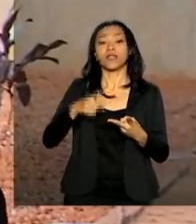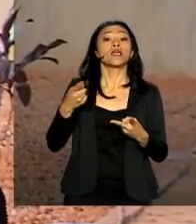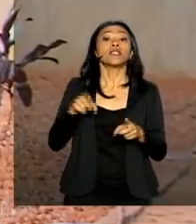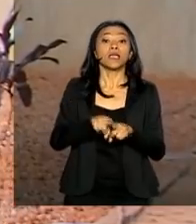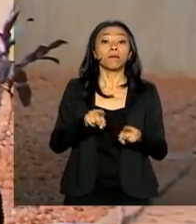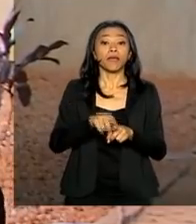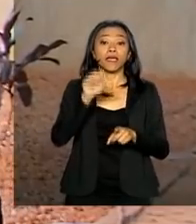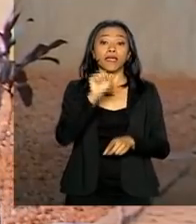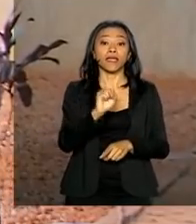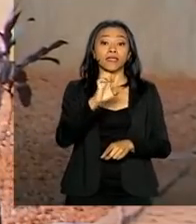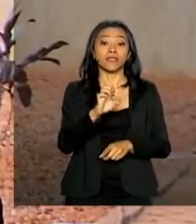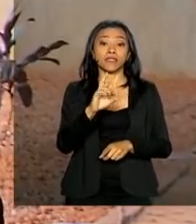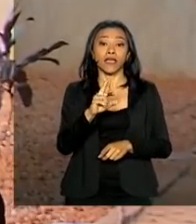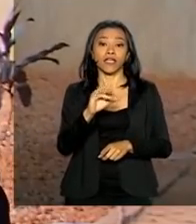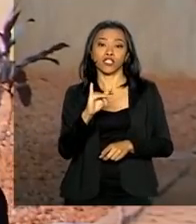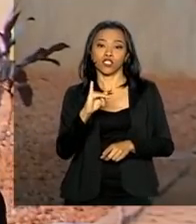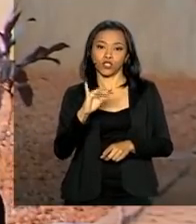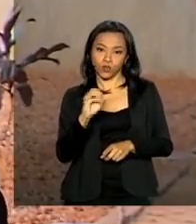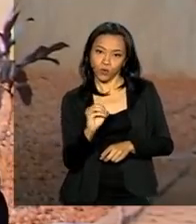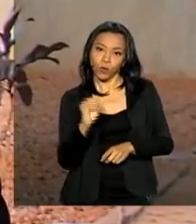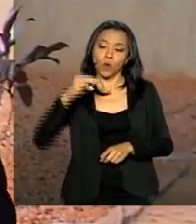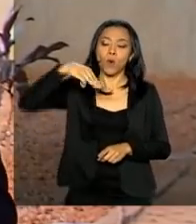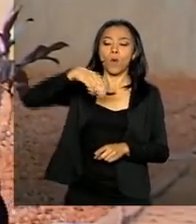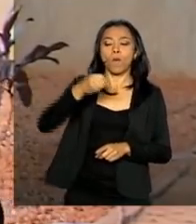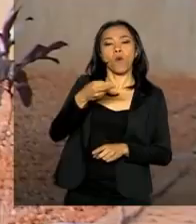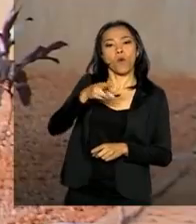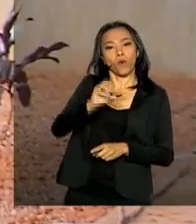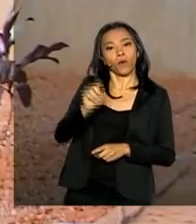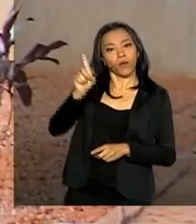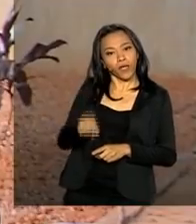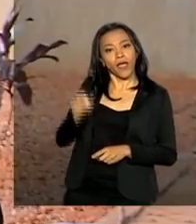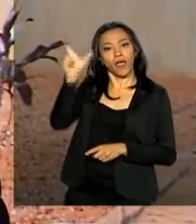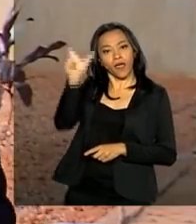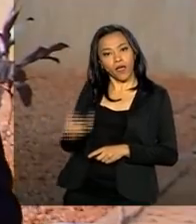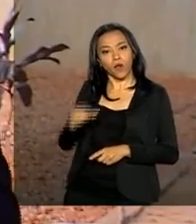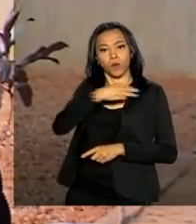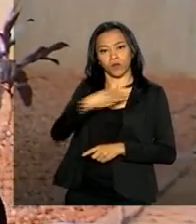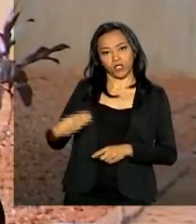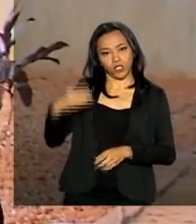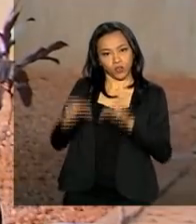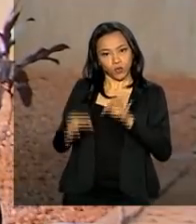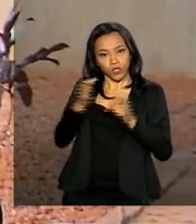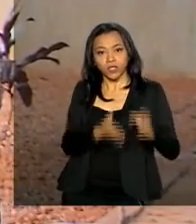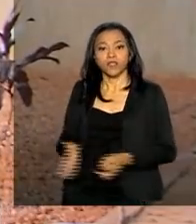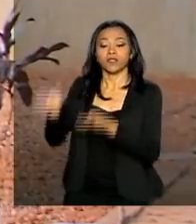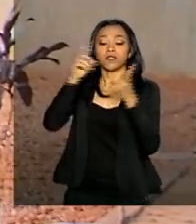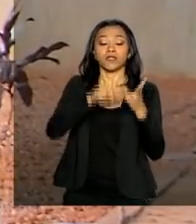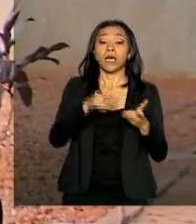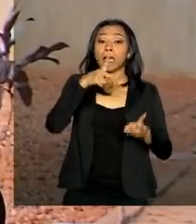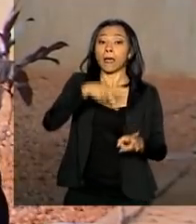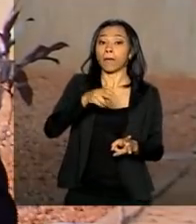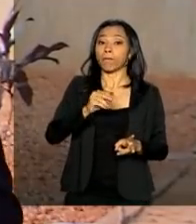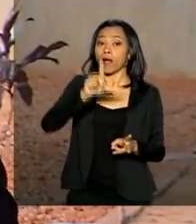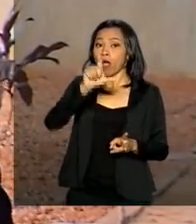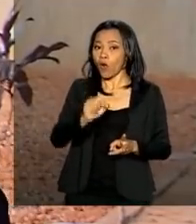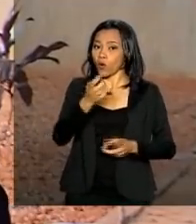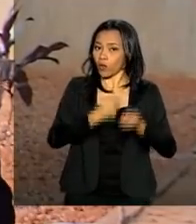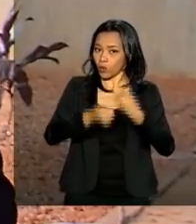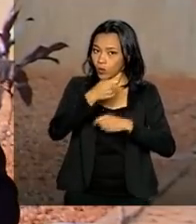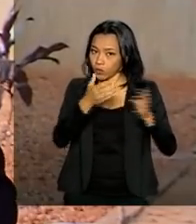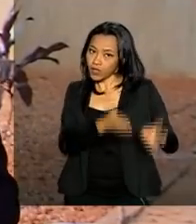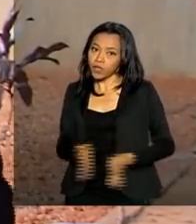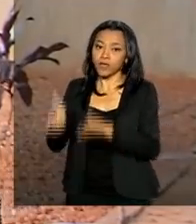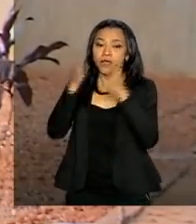vai ocupar a pasta da Justiça e Segurança Pública, Paulo Guedes, para a Economia, Marcos